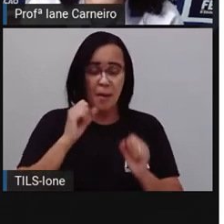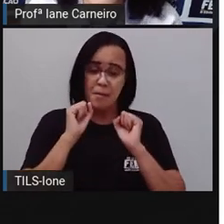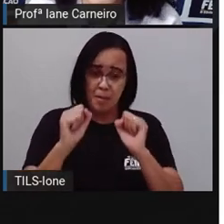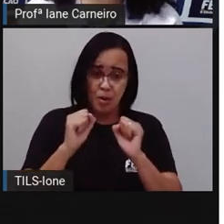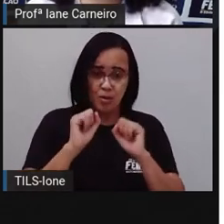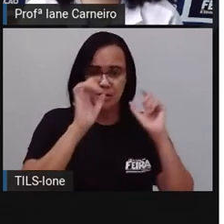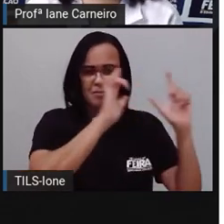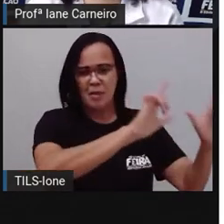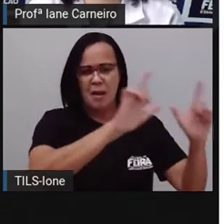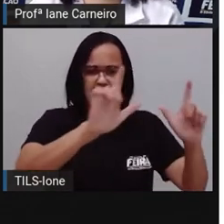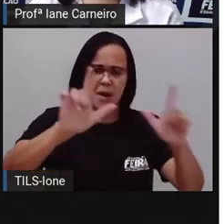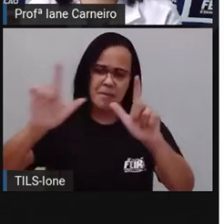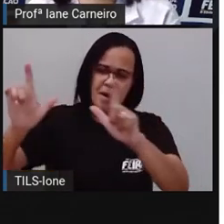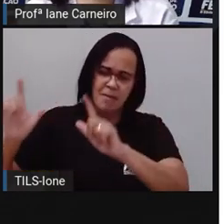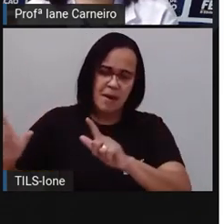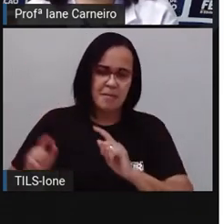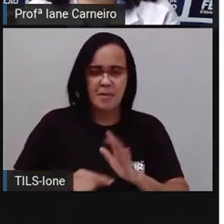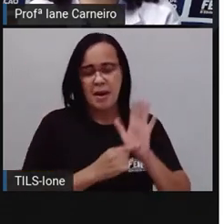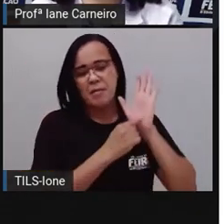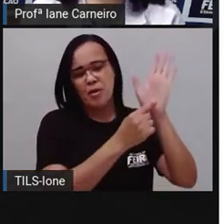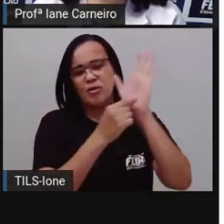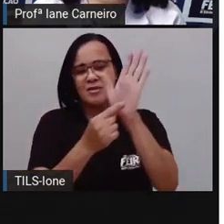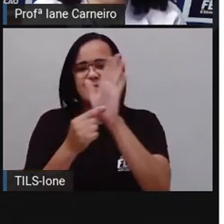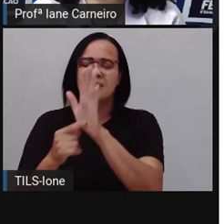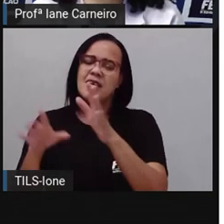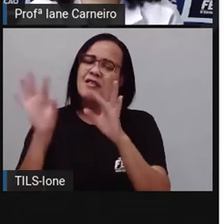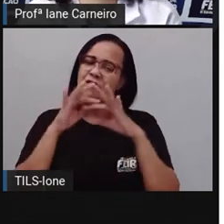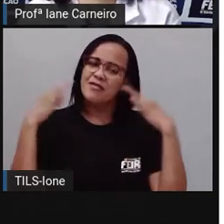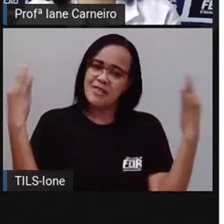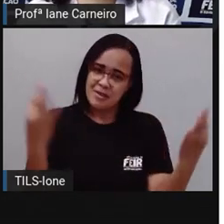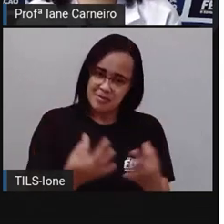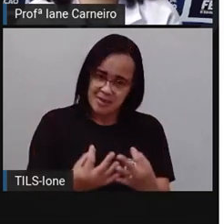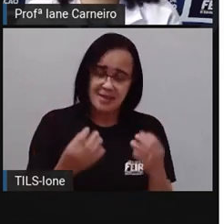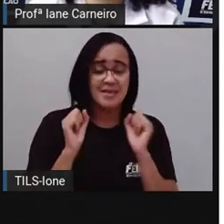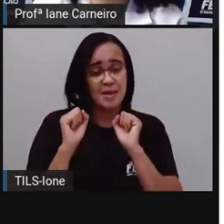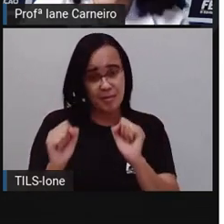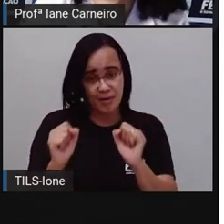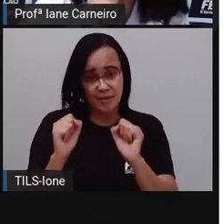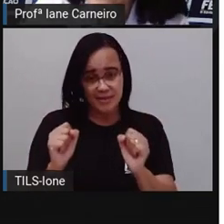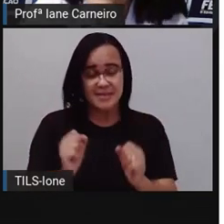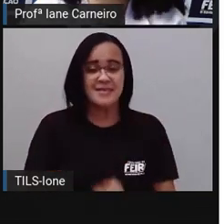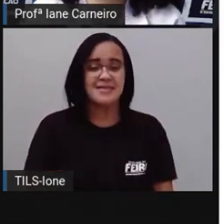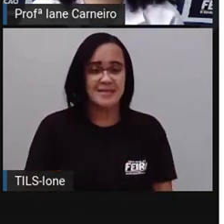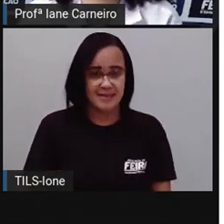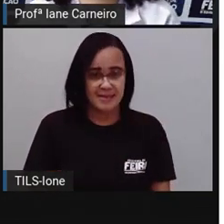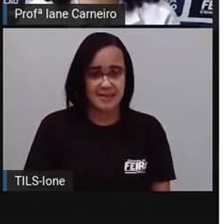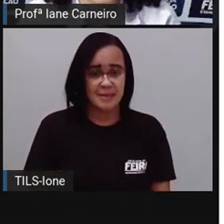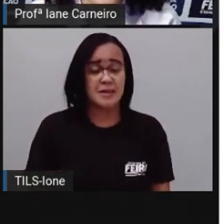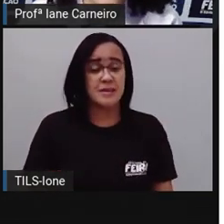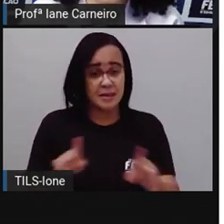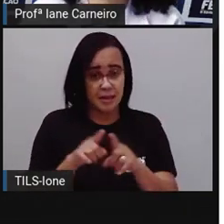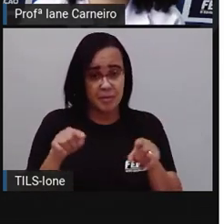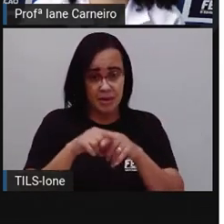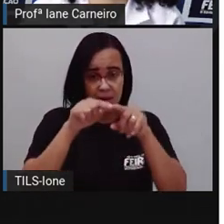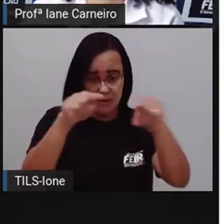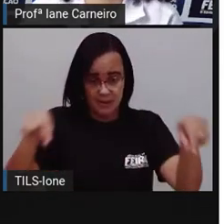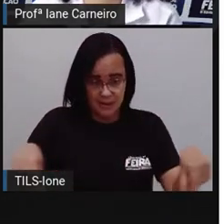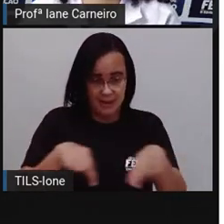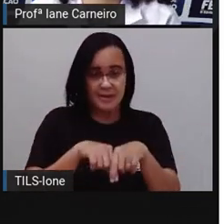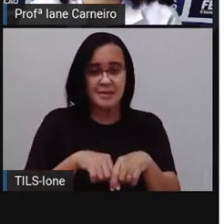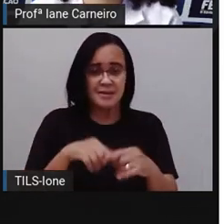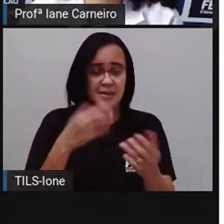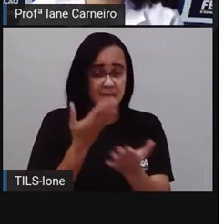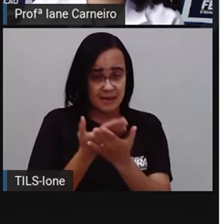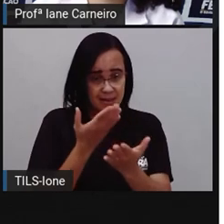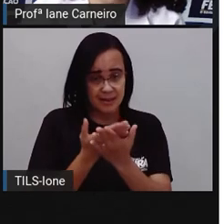casa, né? Mostrar pros seus parentes, tá bom? E aí, na sala de aula, se seus colegas também fizeram, vocês